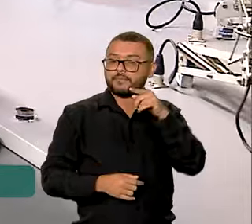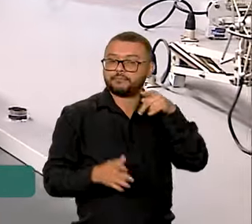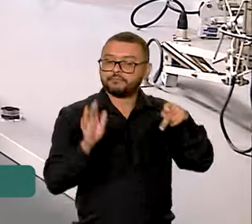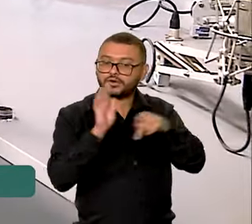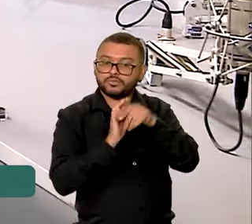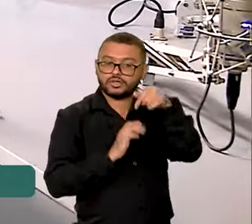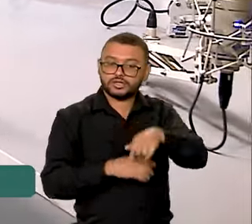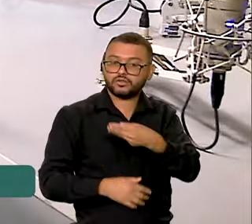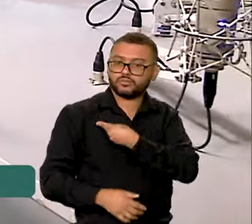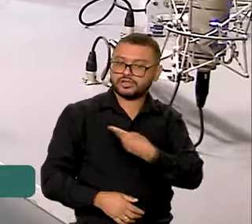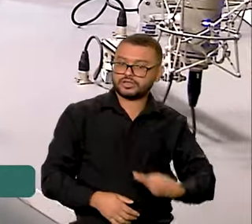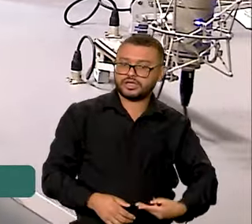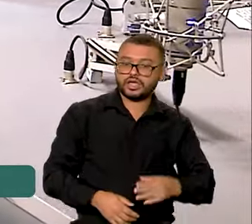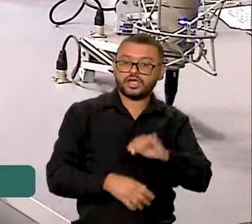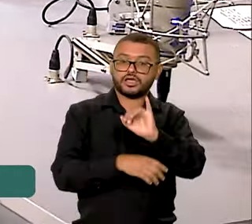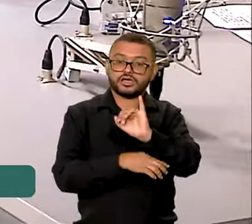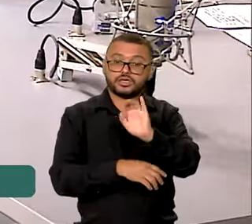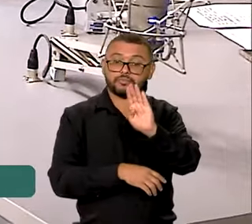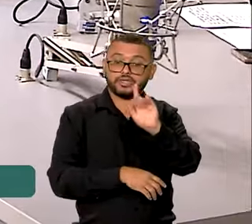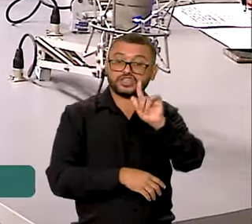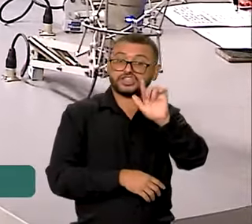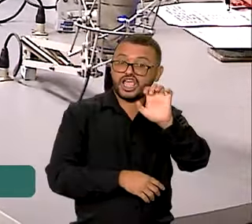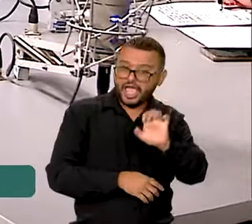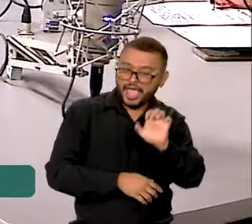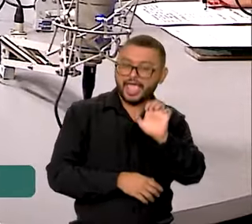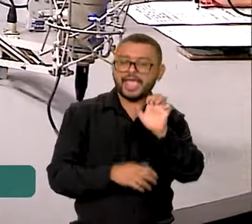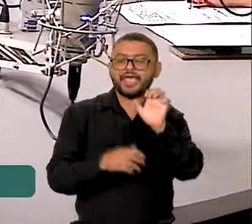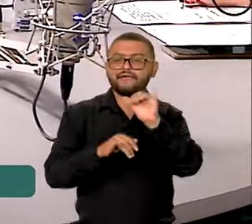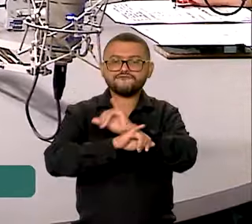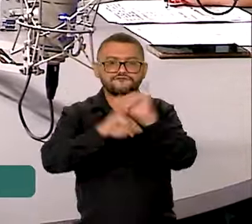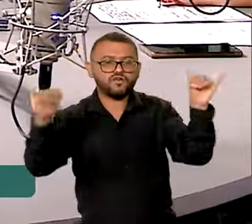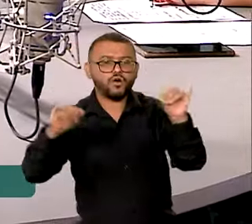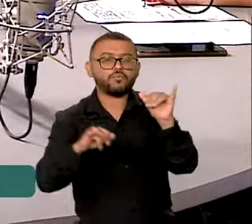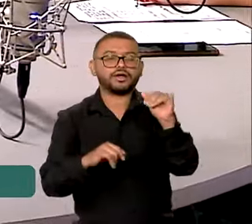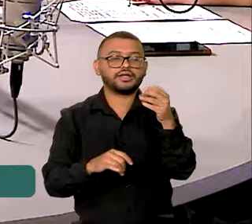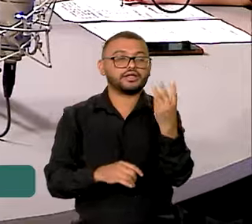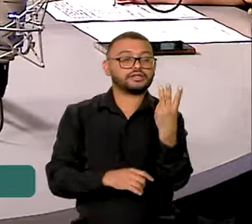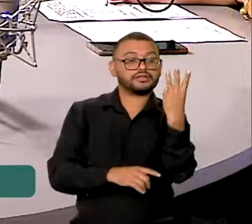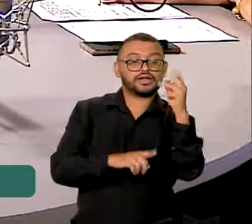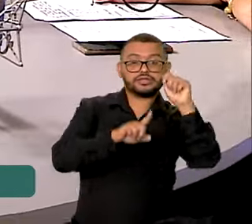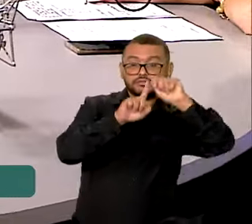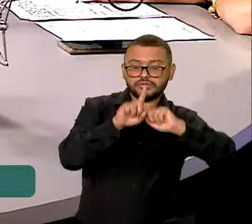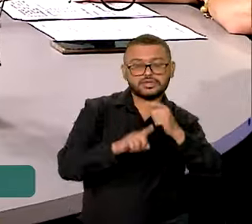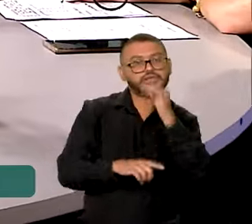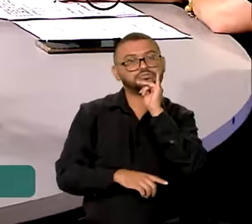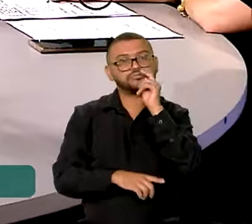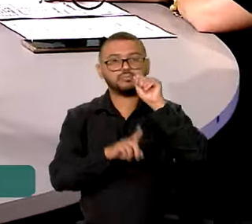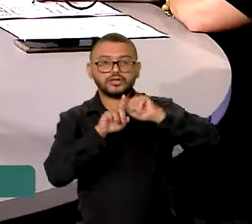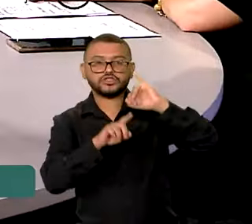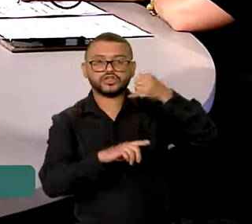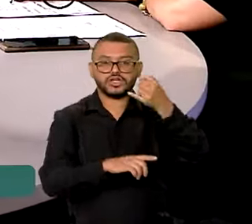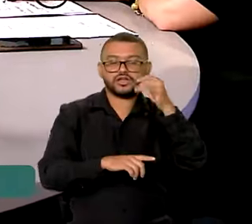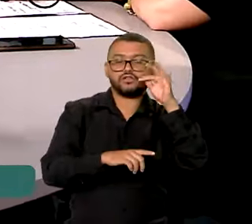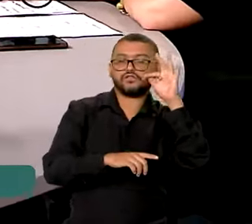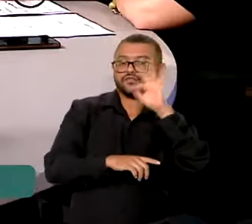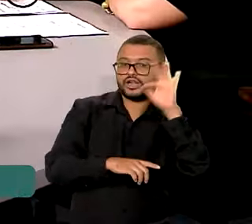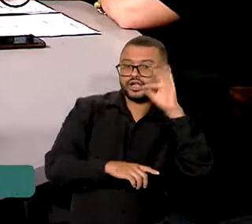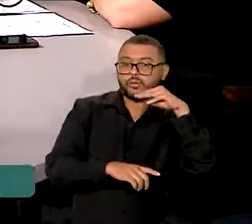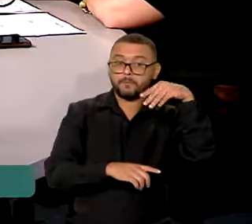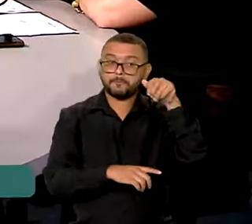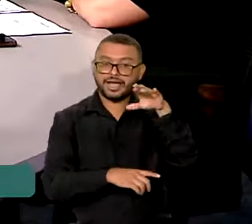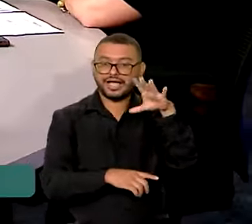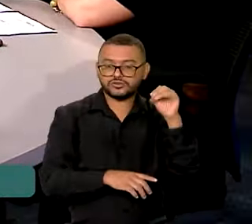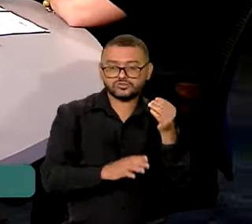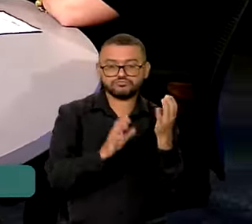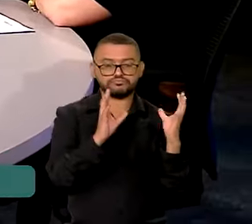Ministério, é um dado do IBGE, que mostra que no primeiro trimestre, janeiro, fevereiro e março, no primeiro trimestre,